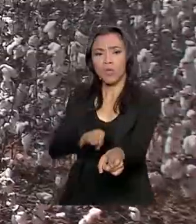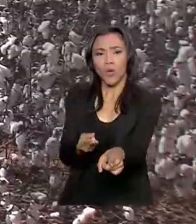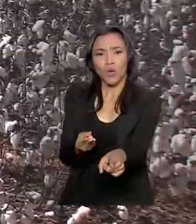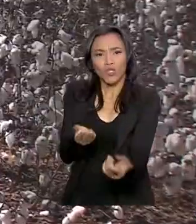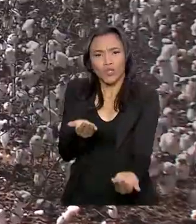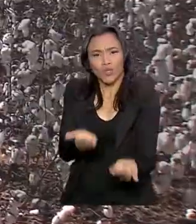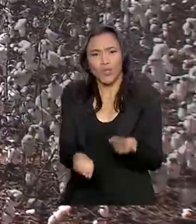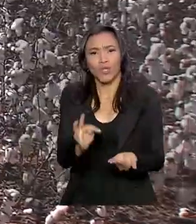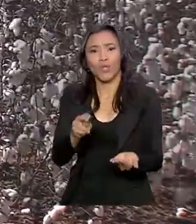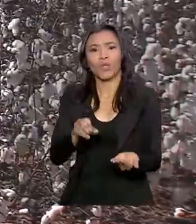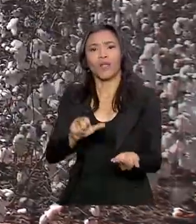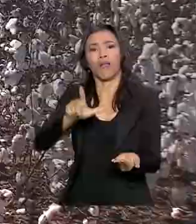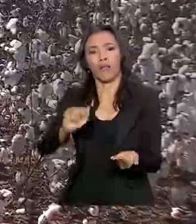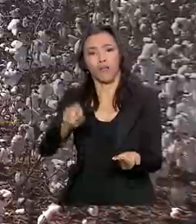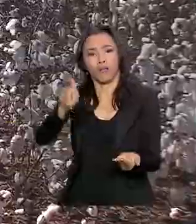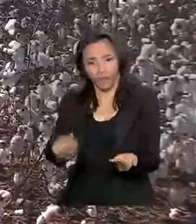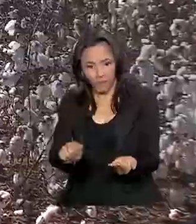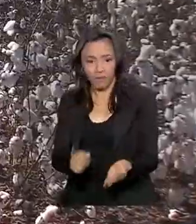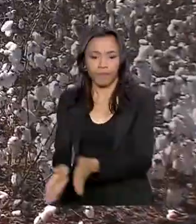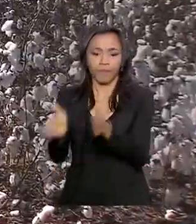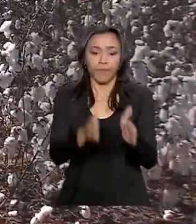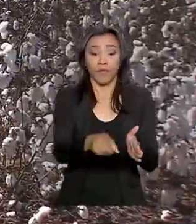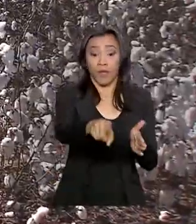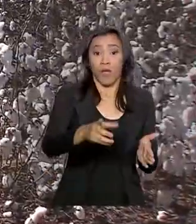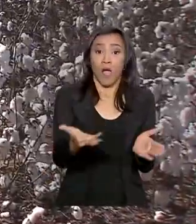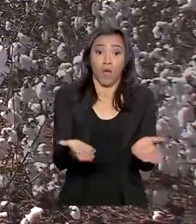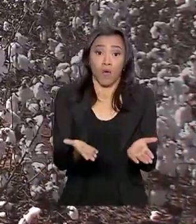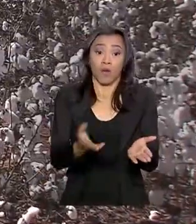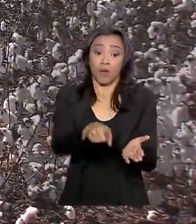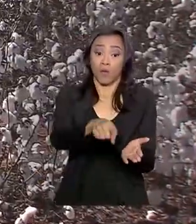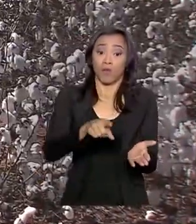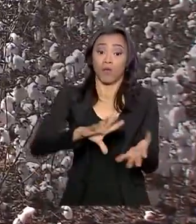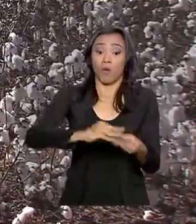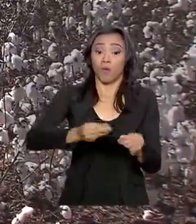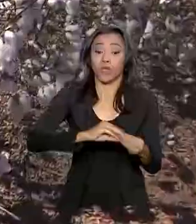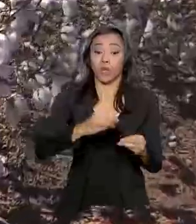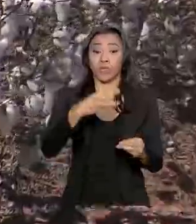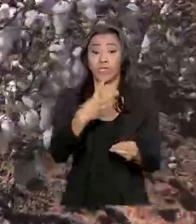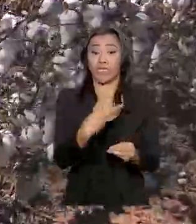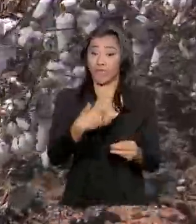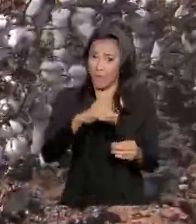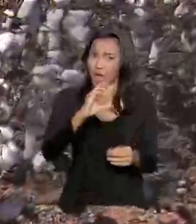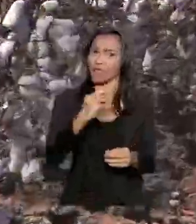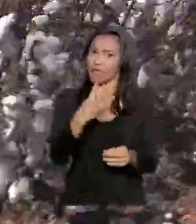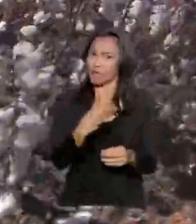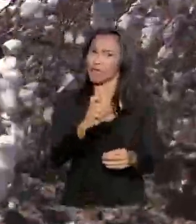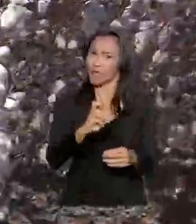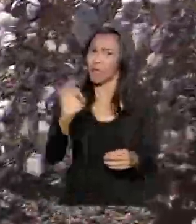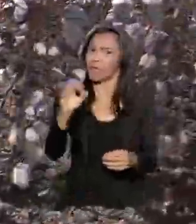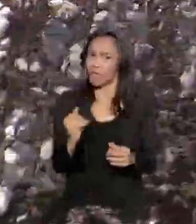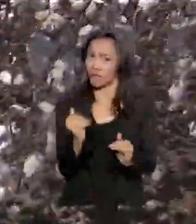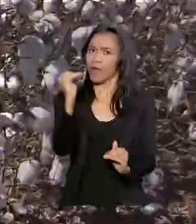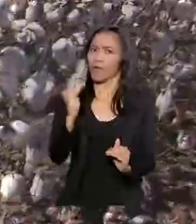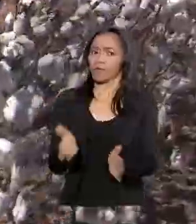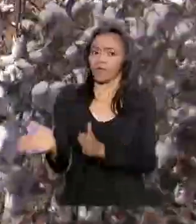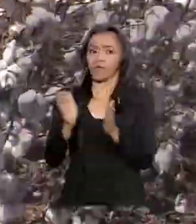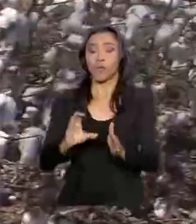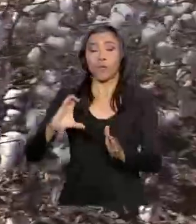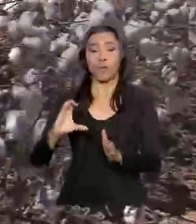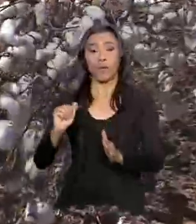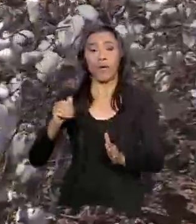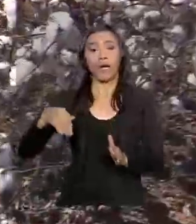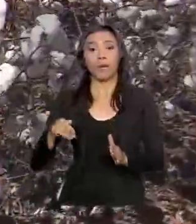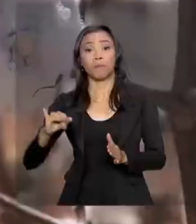Já para o algodão, o crescimento da produção será superior a 35%. Segundo a Conab, taxa de câmbio e